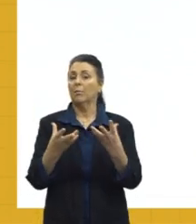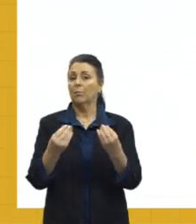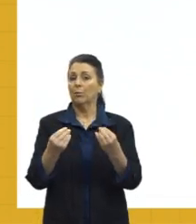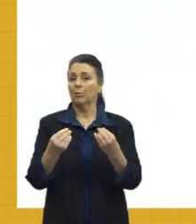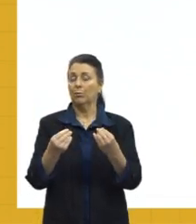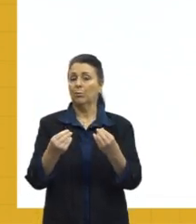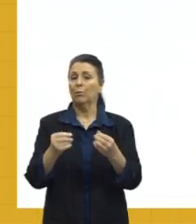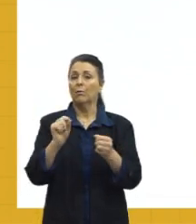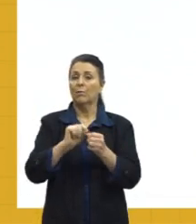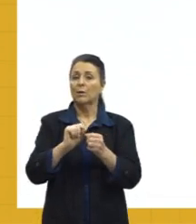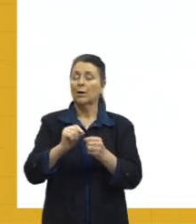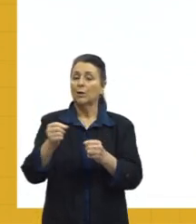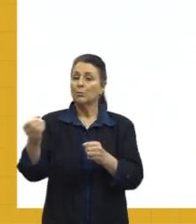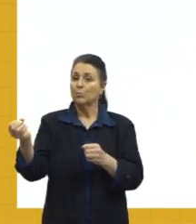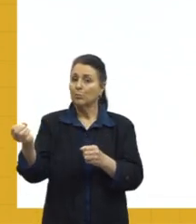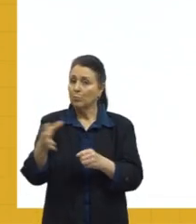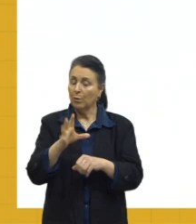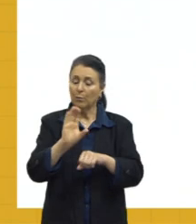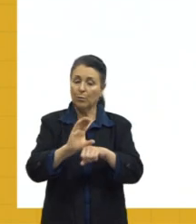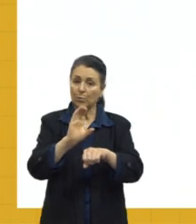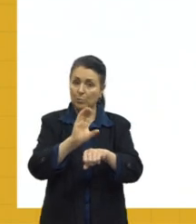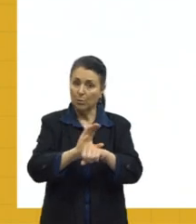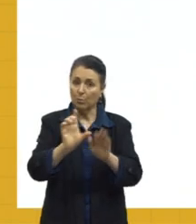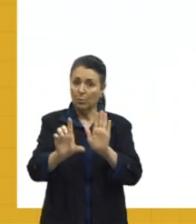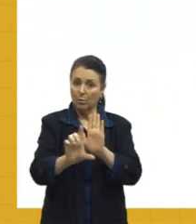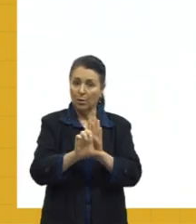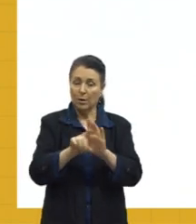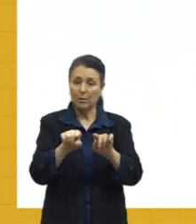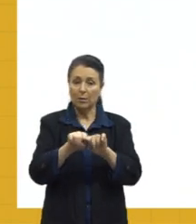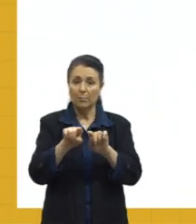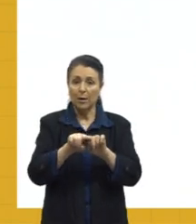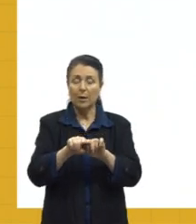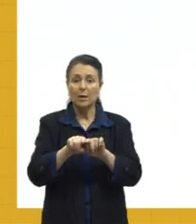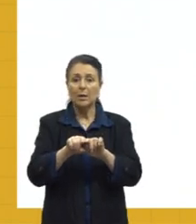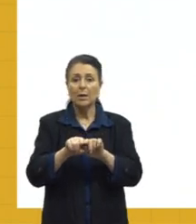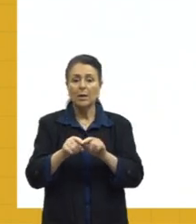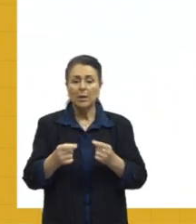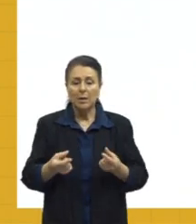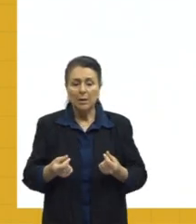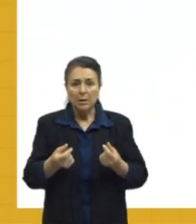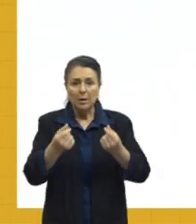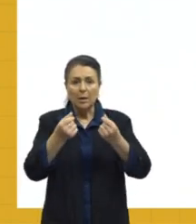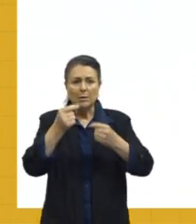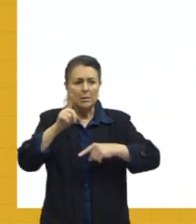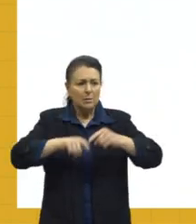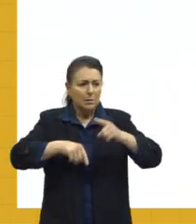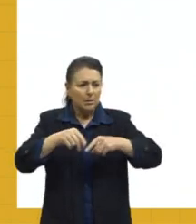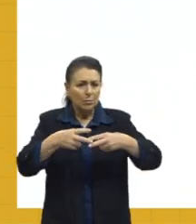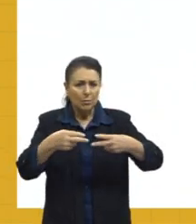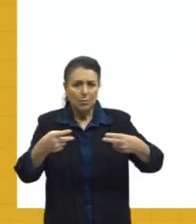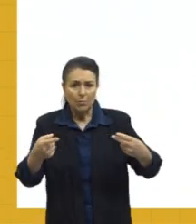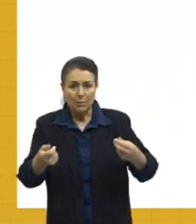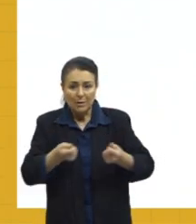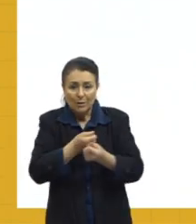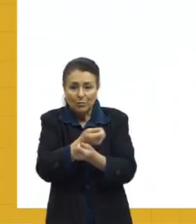Reescrever a Constituição também, né, e redistribuir as riquezas. Qual que a questão aí que está